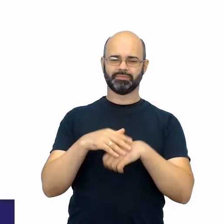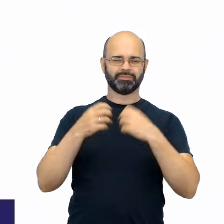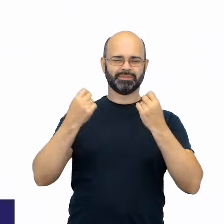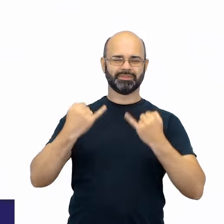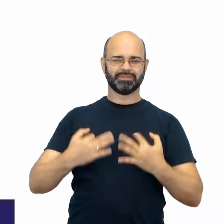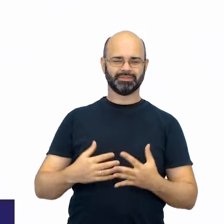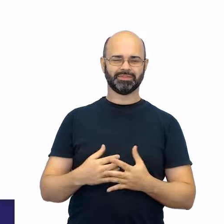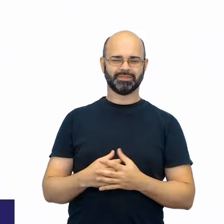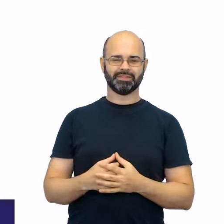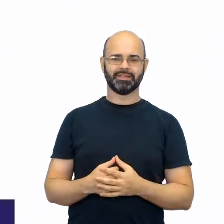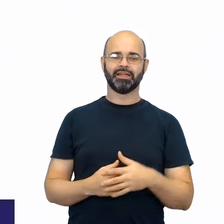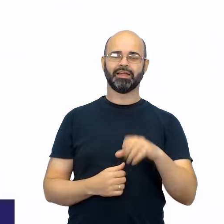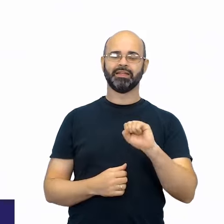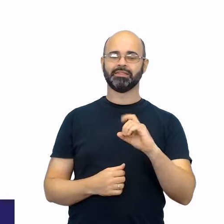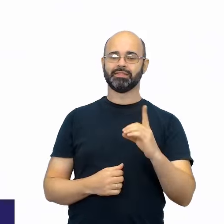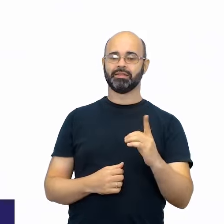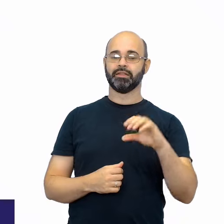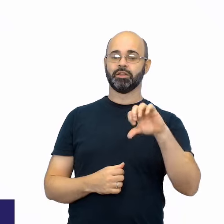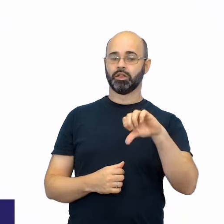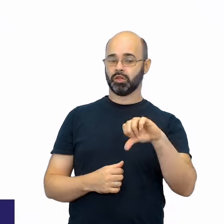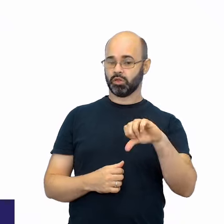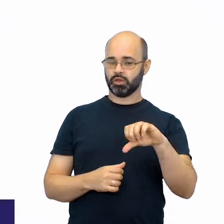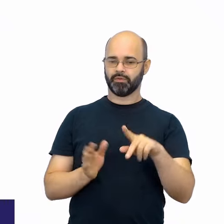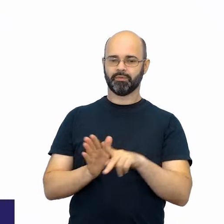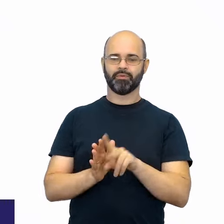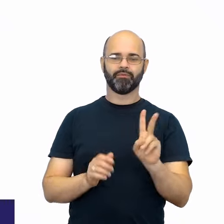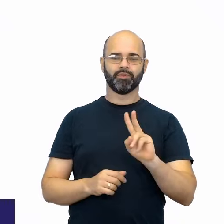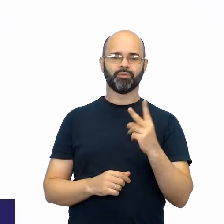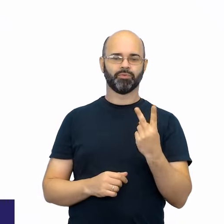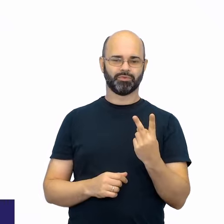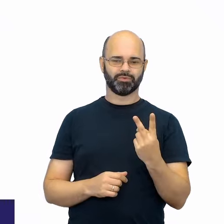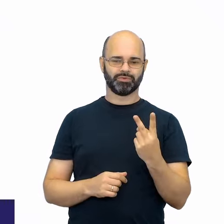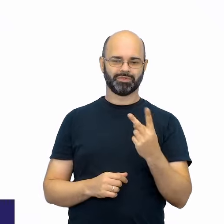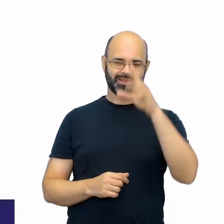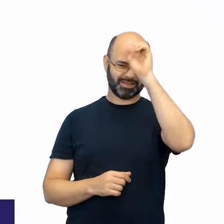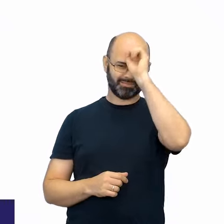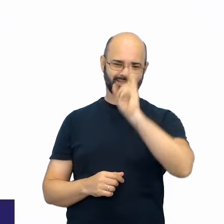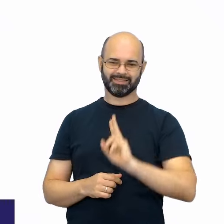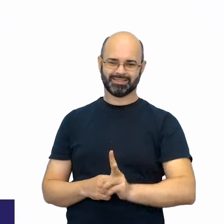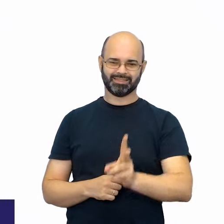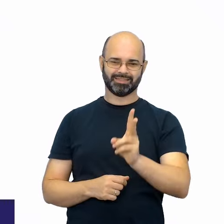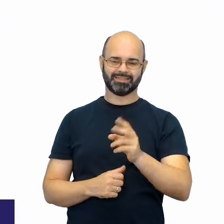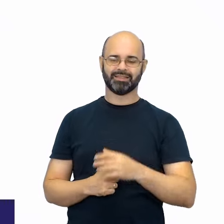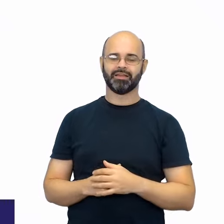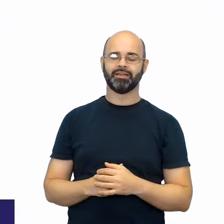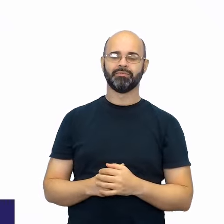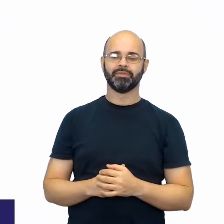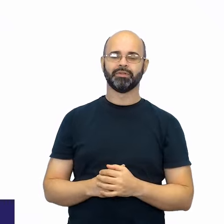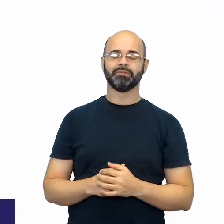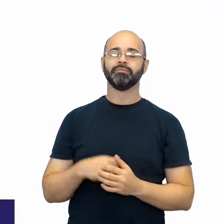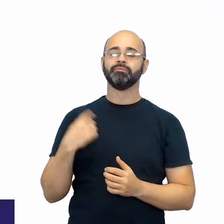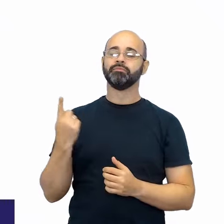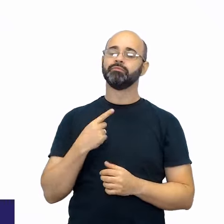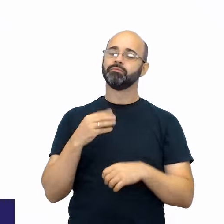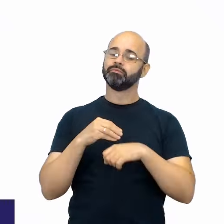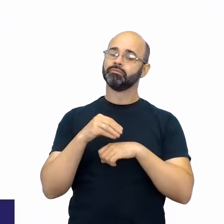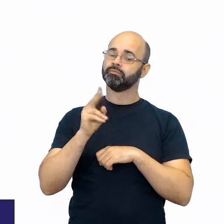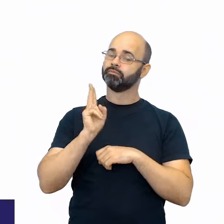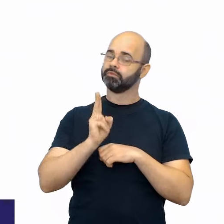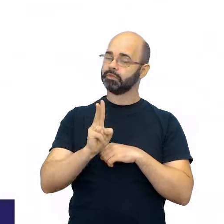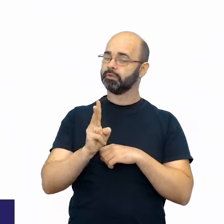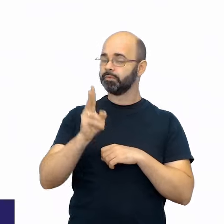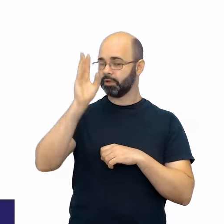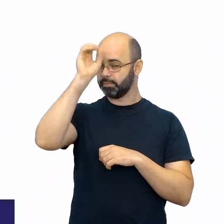SD 9 do volume 2, do Aprender Sempre. Queremos reforçar que o Aprender